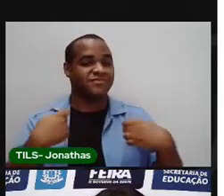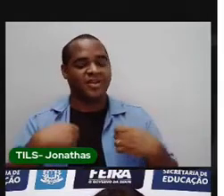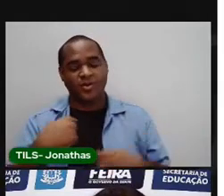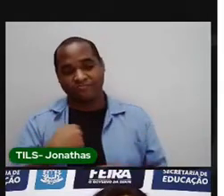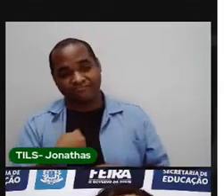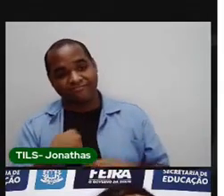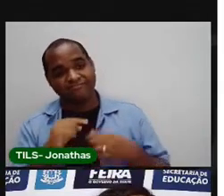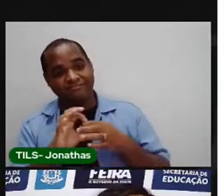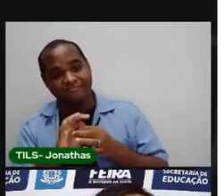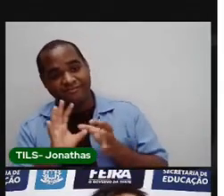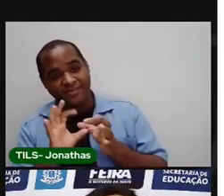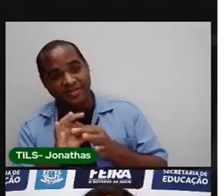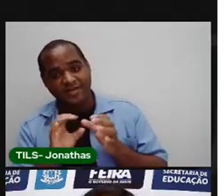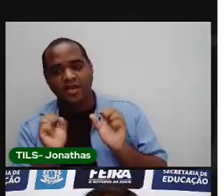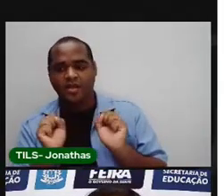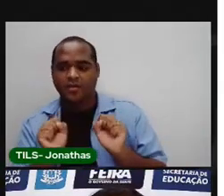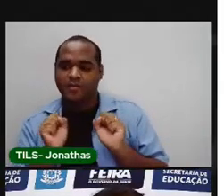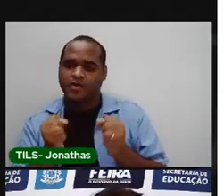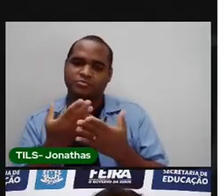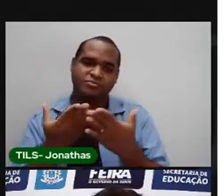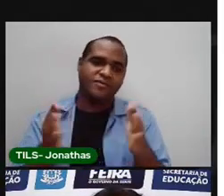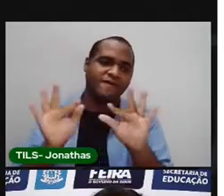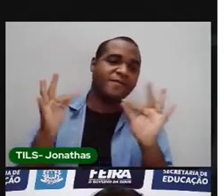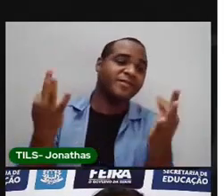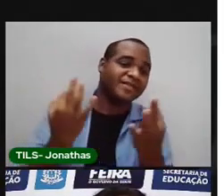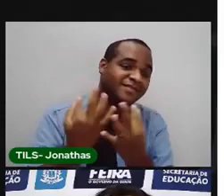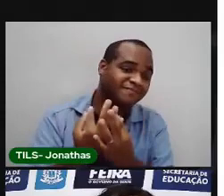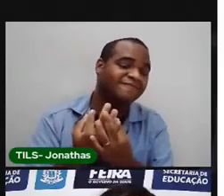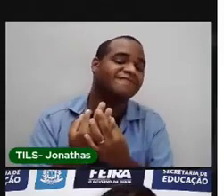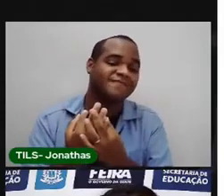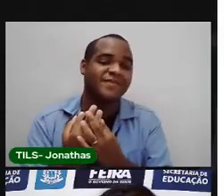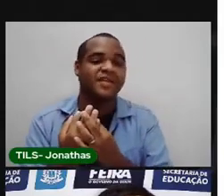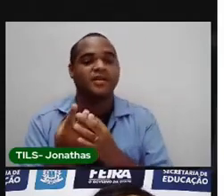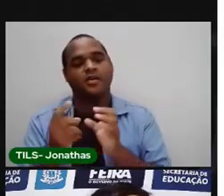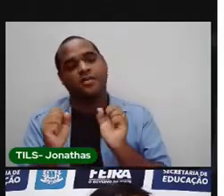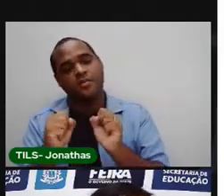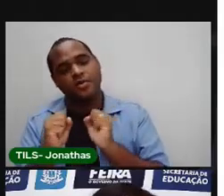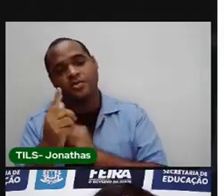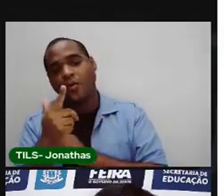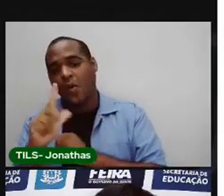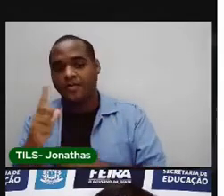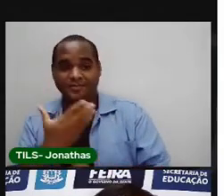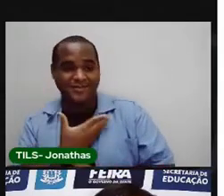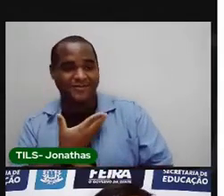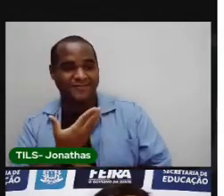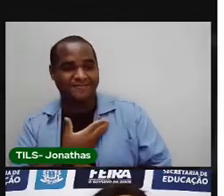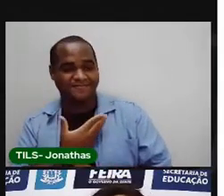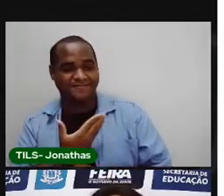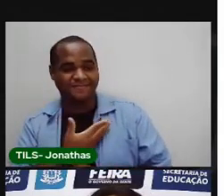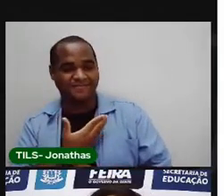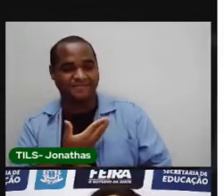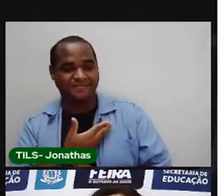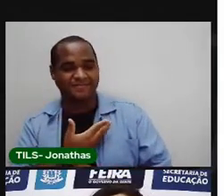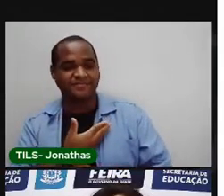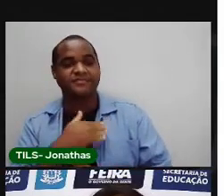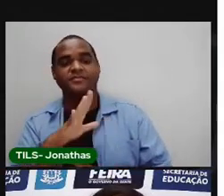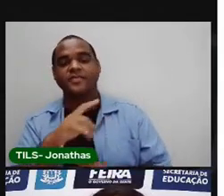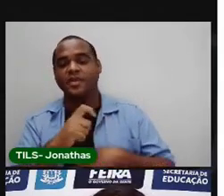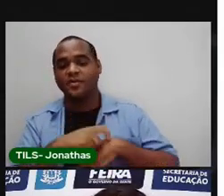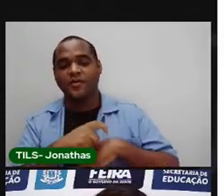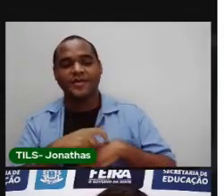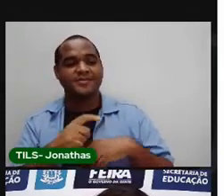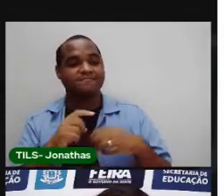a gente. O tempo que a gente tem com a família. O tempo que a gente tem com os amigos. Porque o tempo